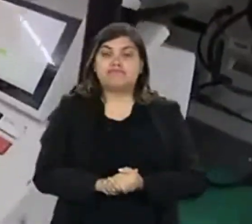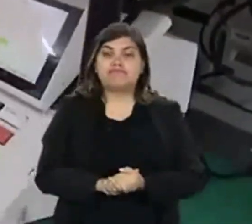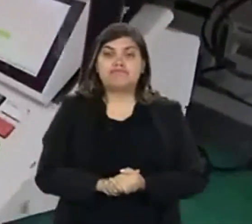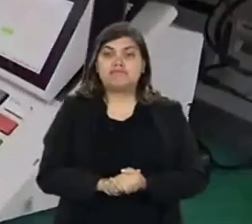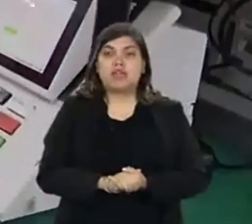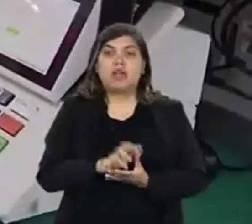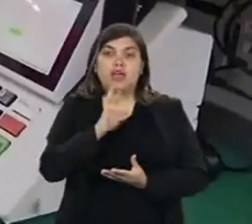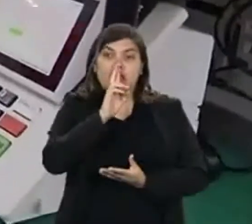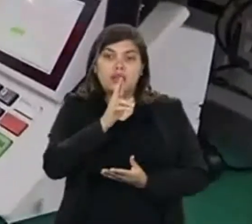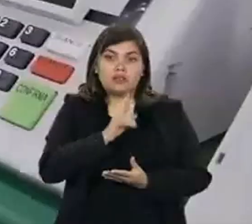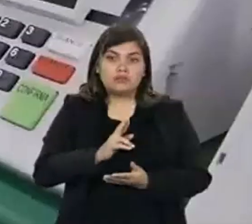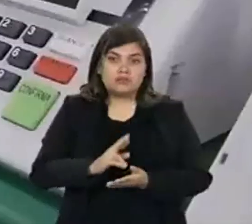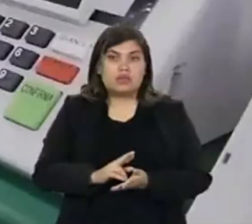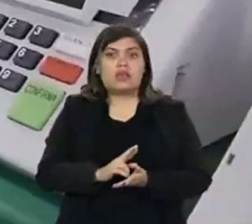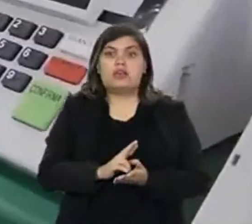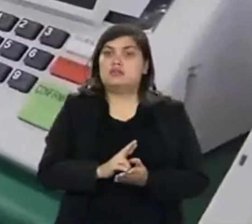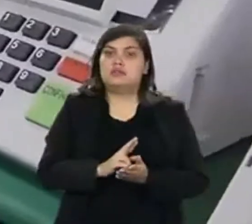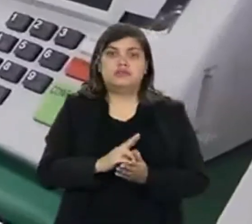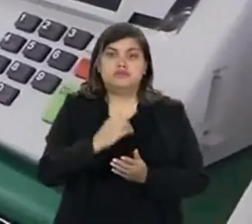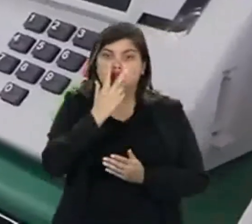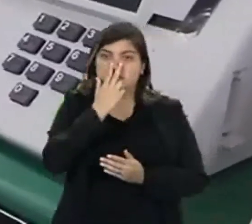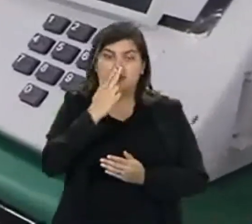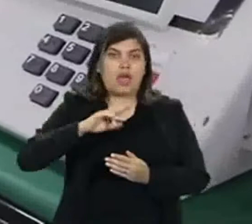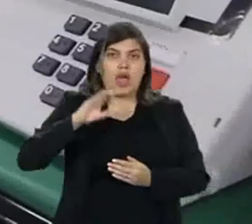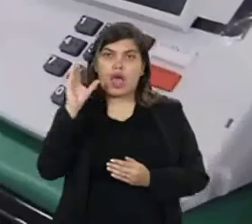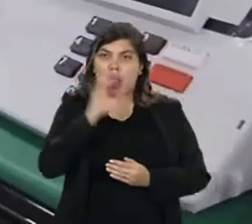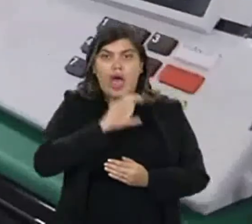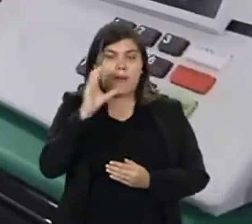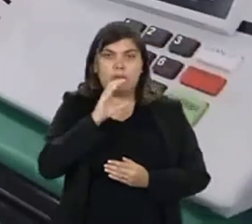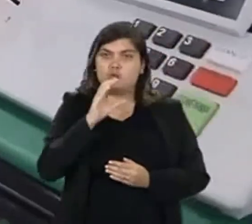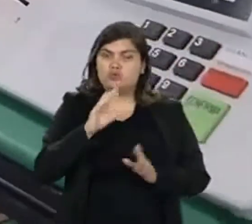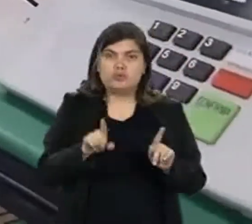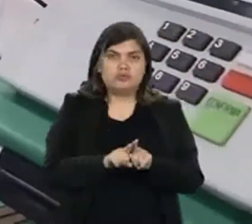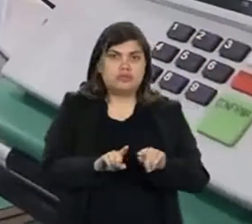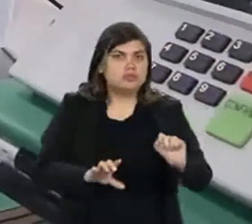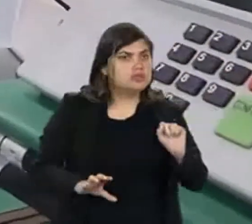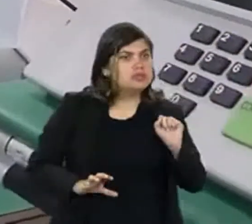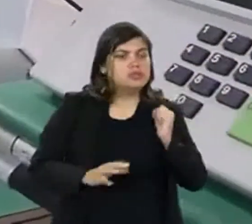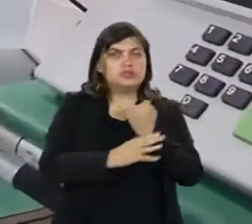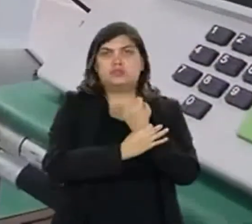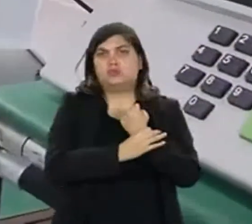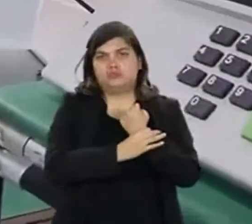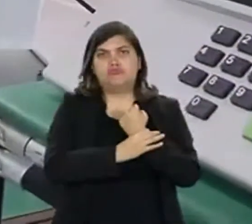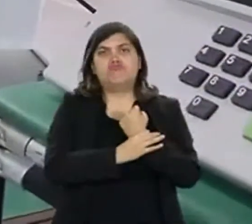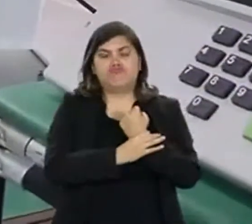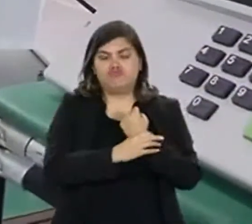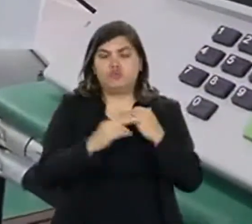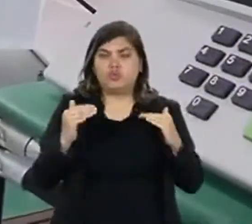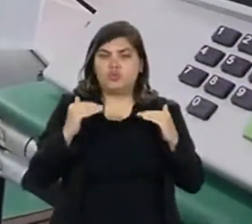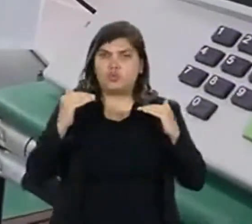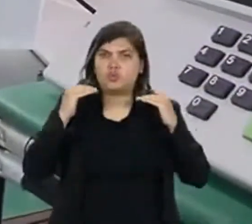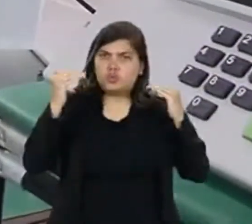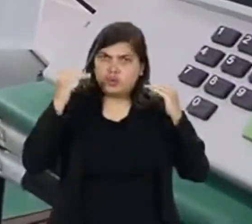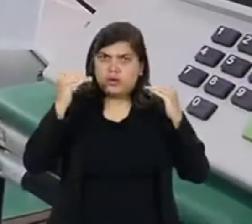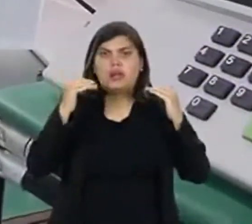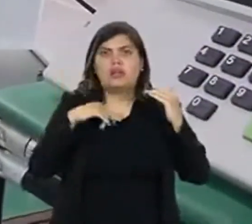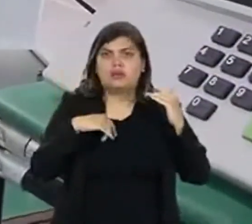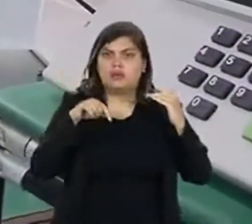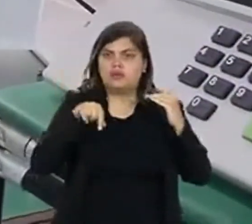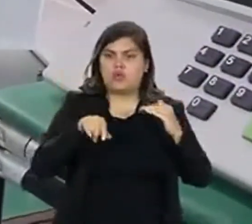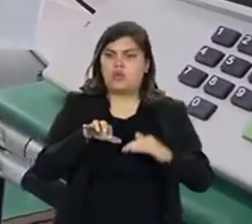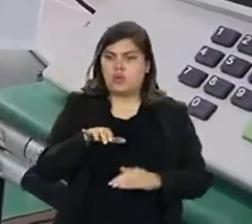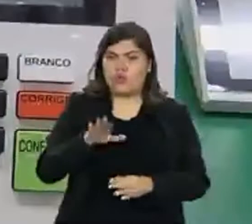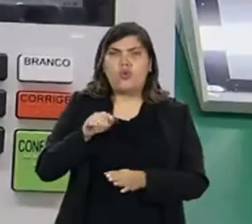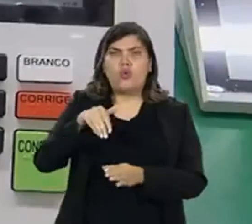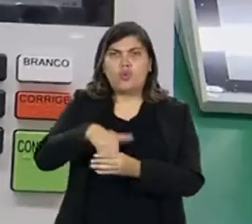o que acontece? O resultado sai extremamente rápido, de uma forma extremamente segura. Então eu vejo isso